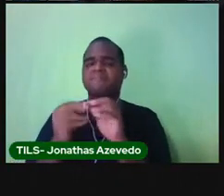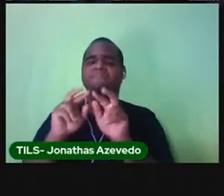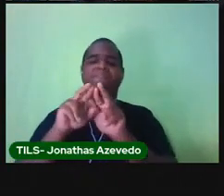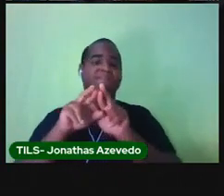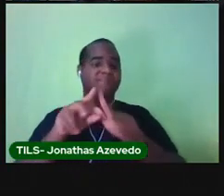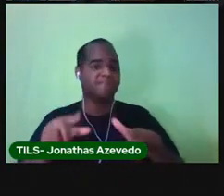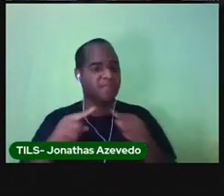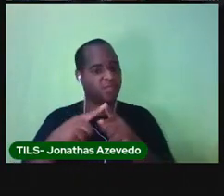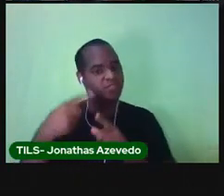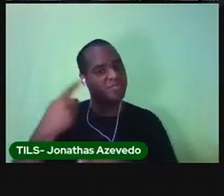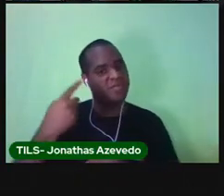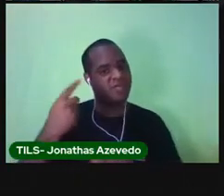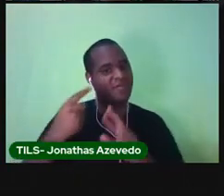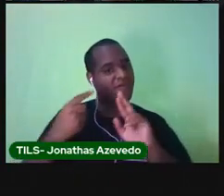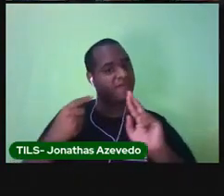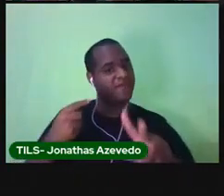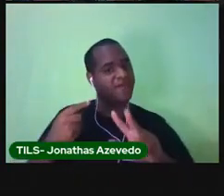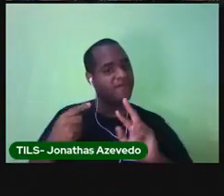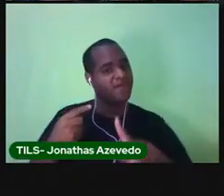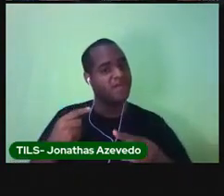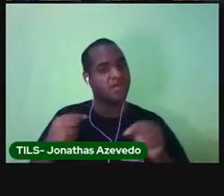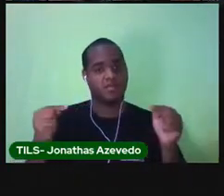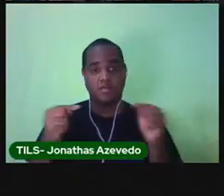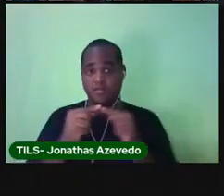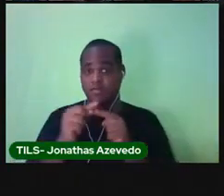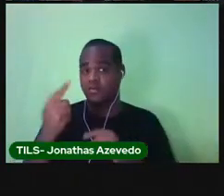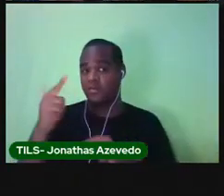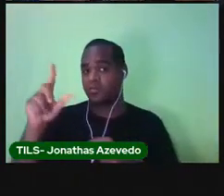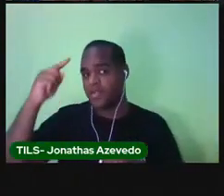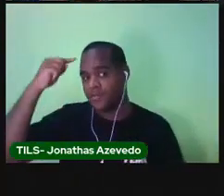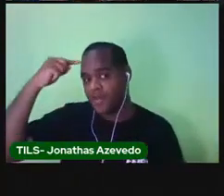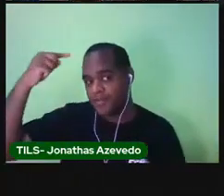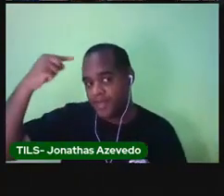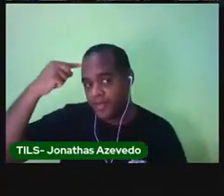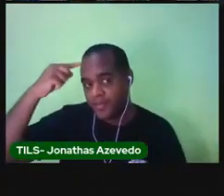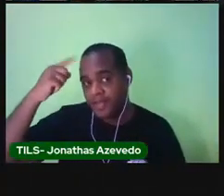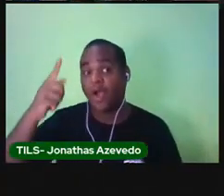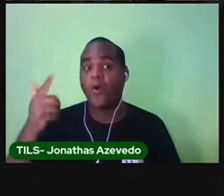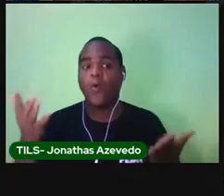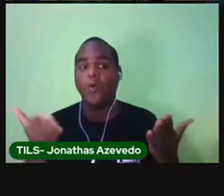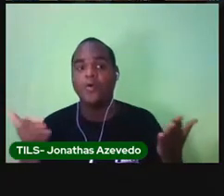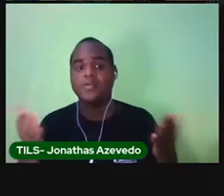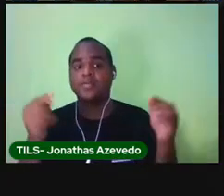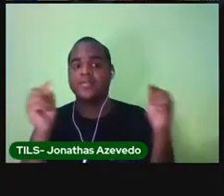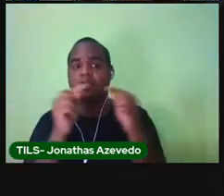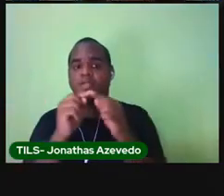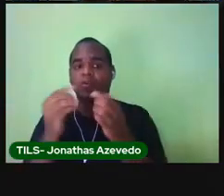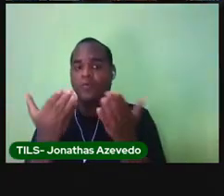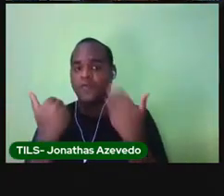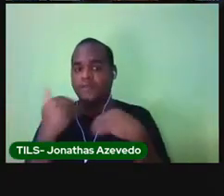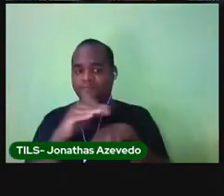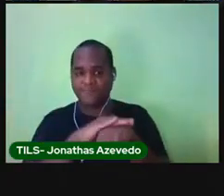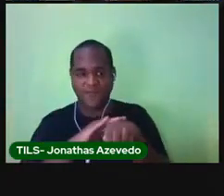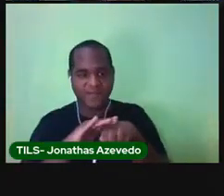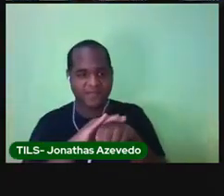do primeiro. O primeiro era para lembrar e esse é para convidar.